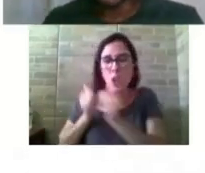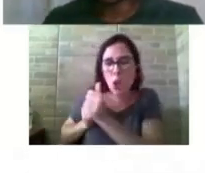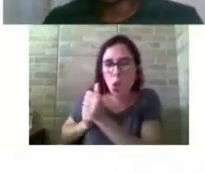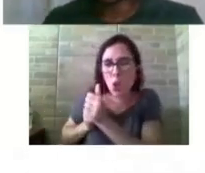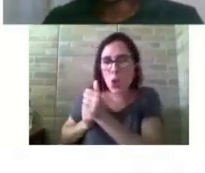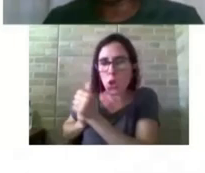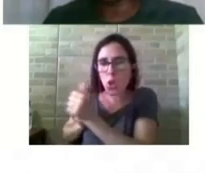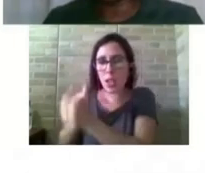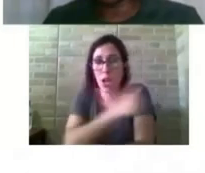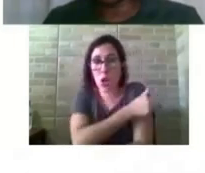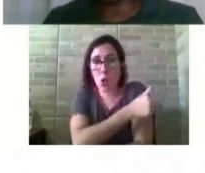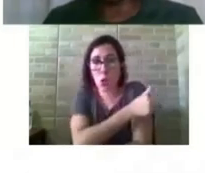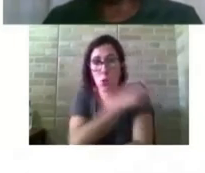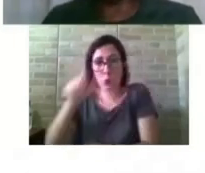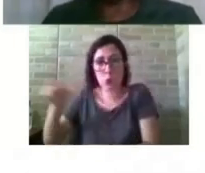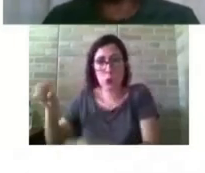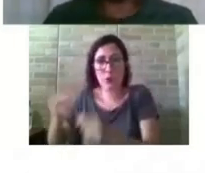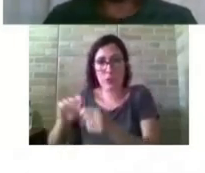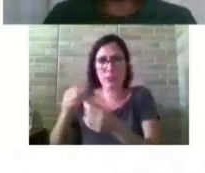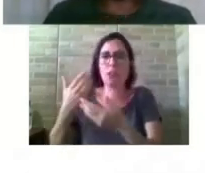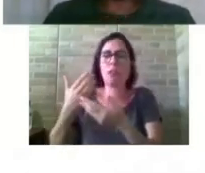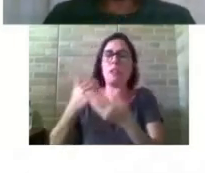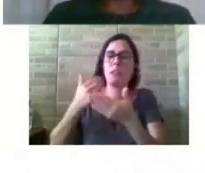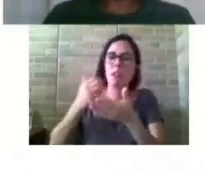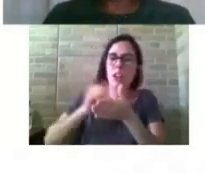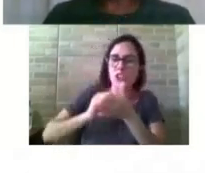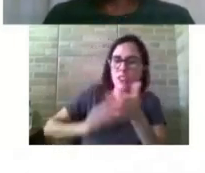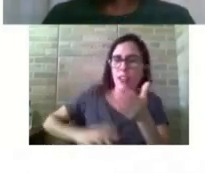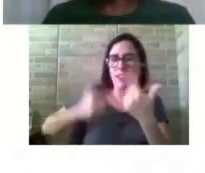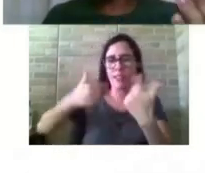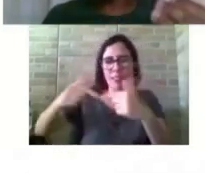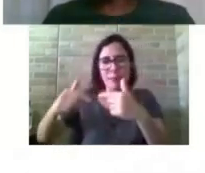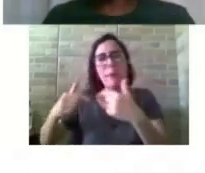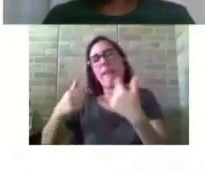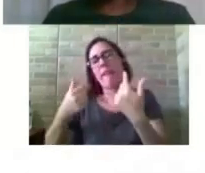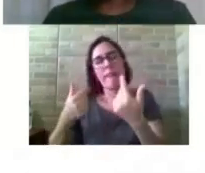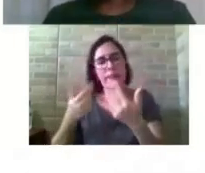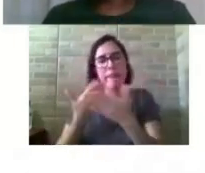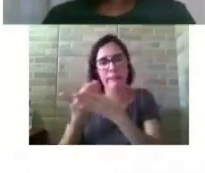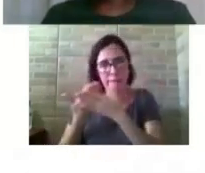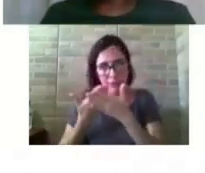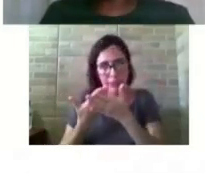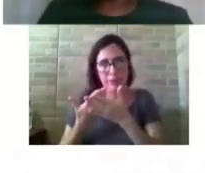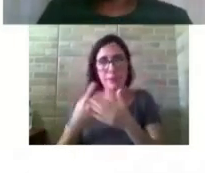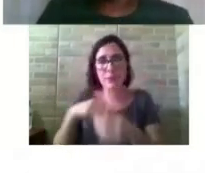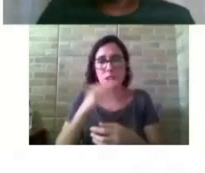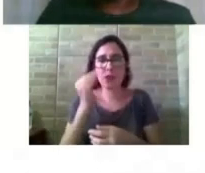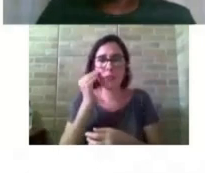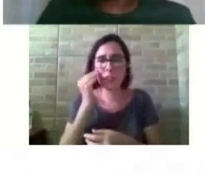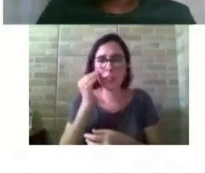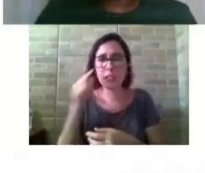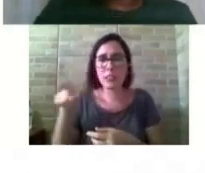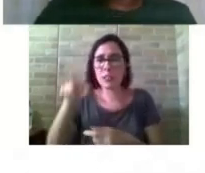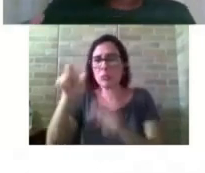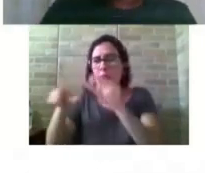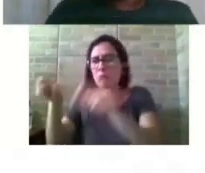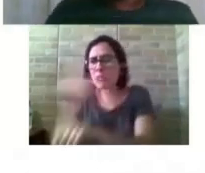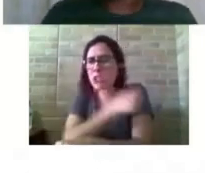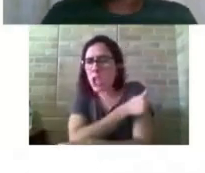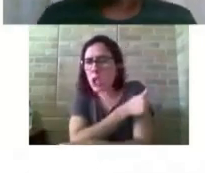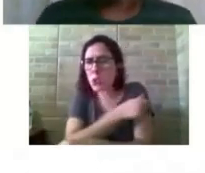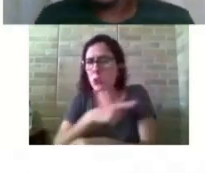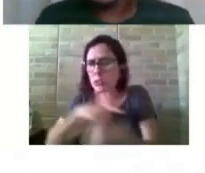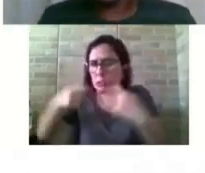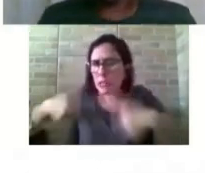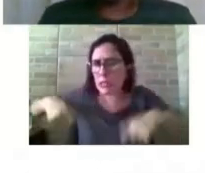atividades. Então, nós fizemos um levantamento prévio das necessidades com cada estudante, cada grupo de